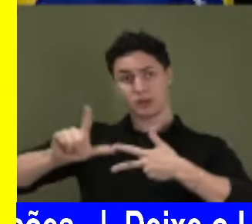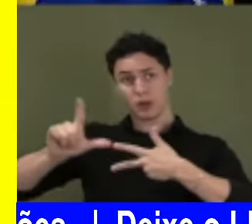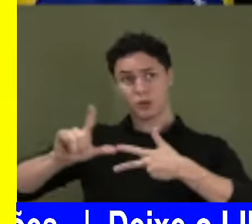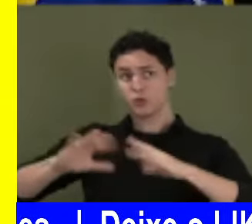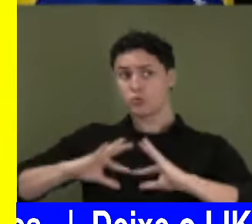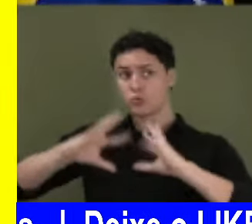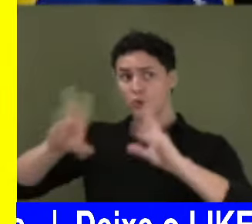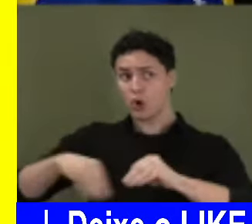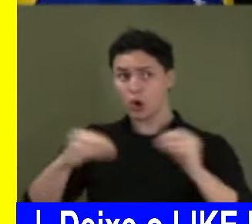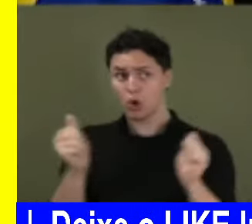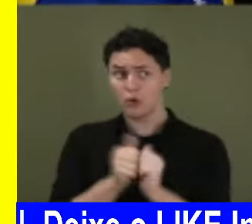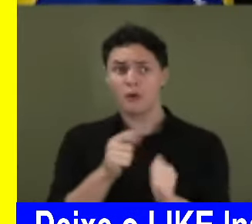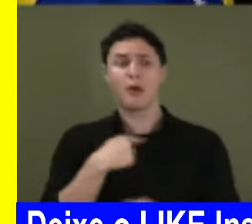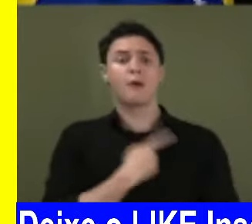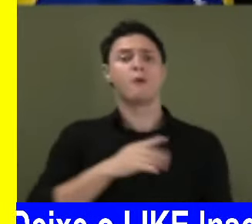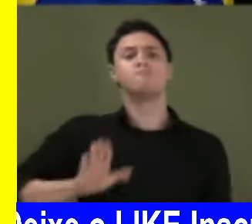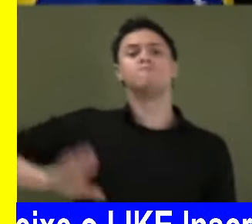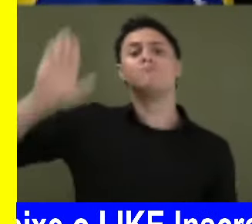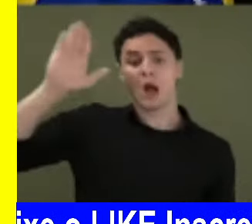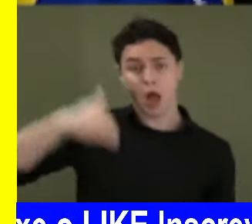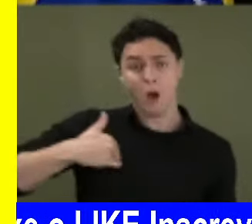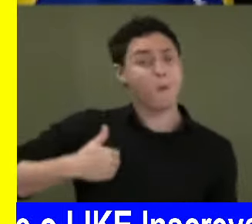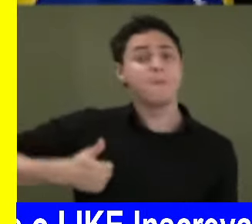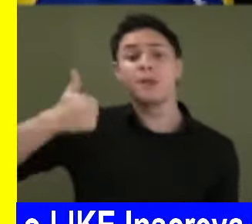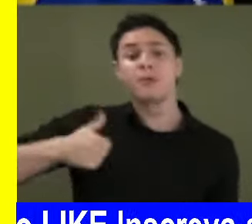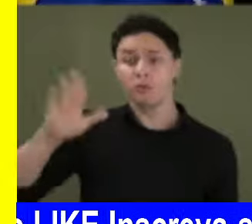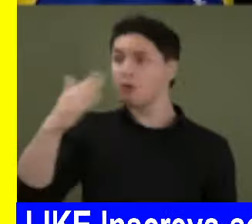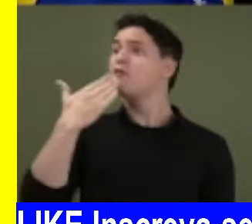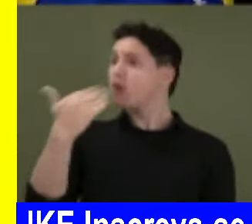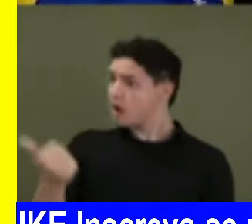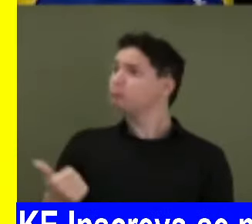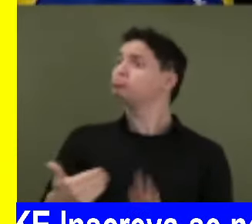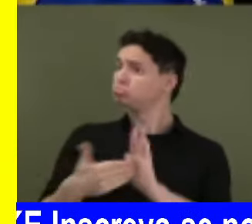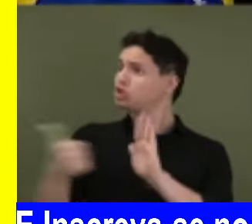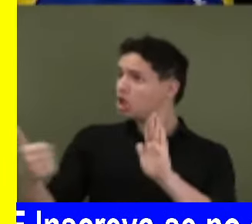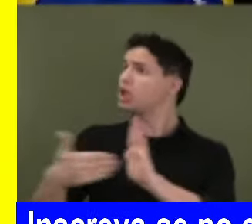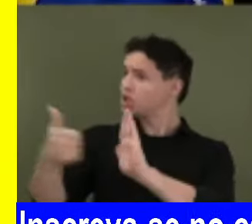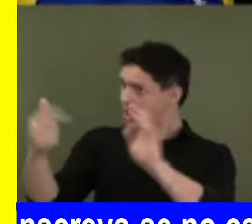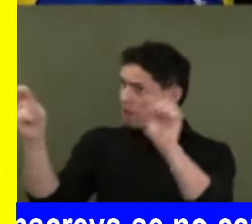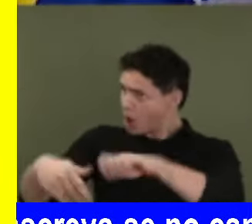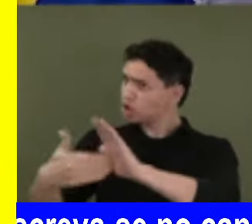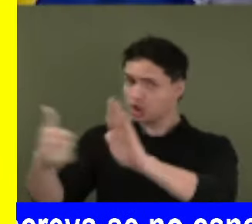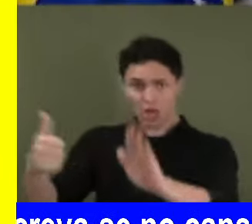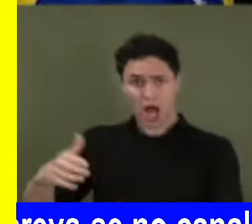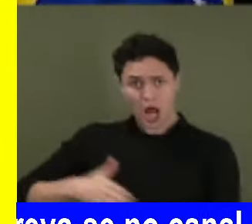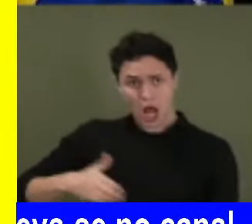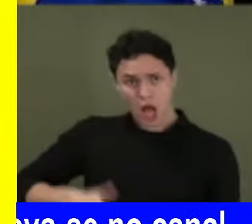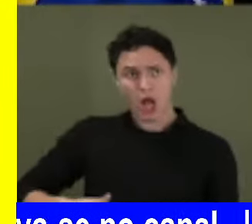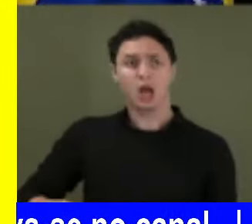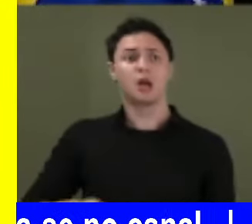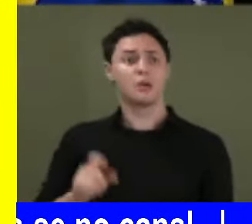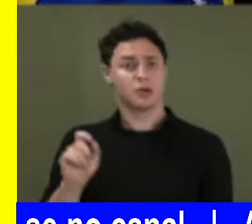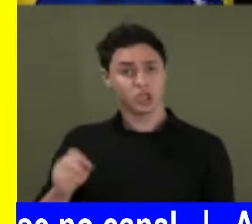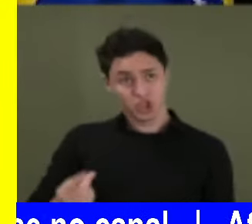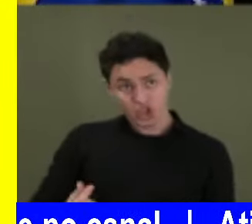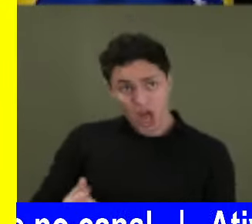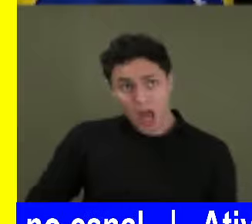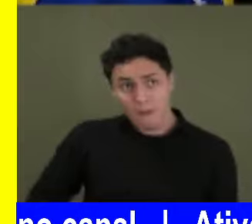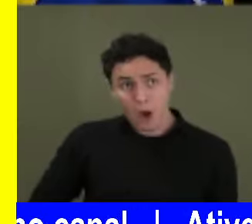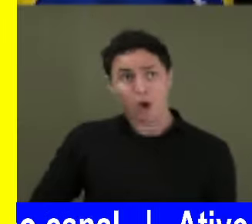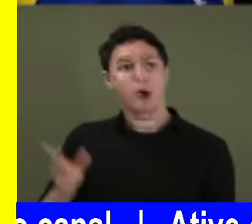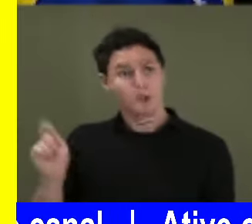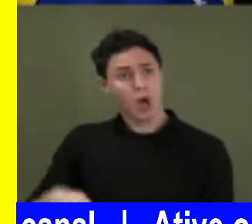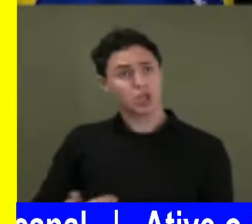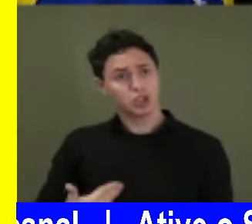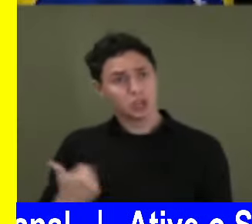todos nós aqui, eu sou o primeiro a levantar a mão. Vamos cortar. Nós que temos que cortar da própria carne. Aí eu tenho que ver agora aqui, fazendo a minha fiscalização,